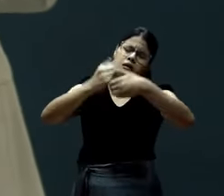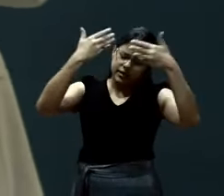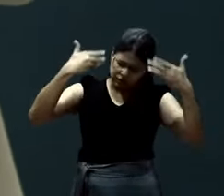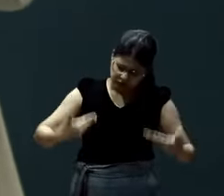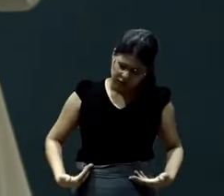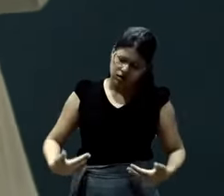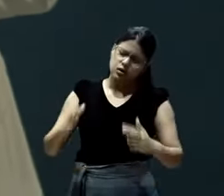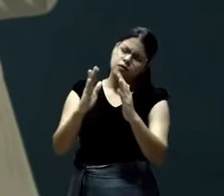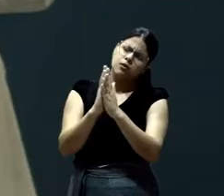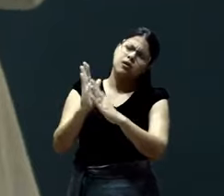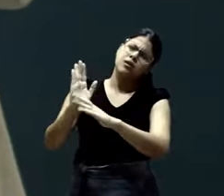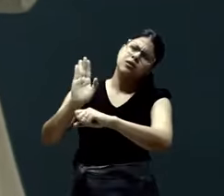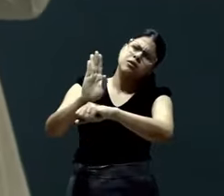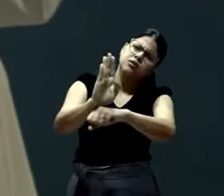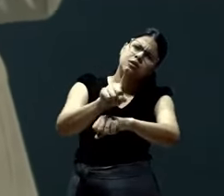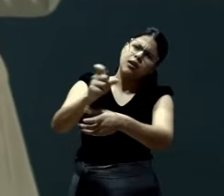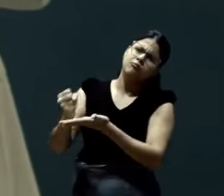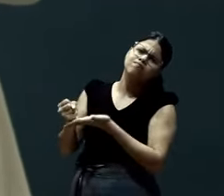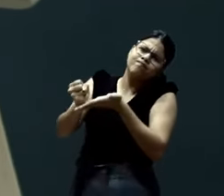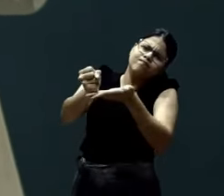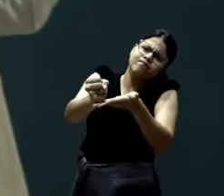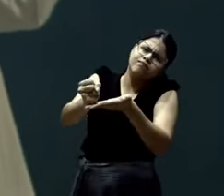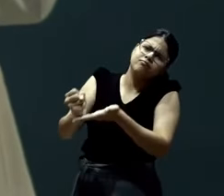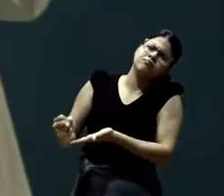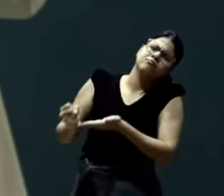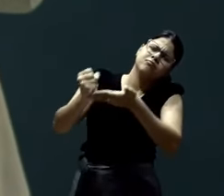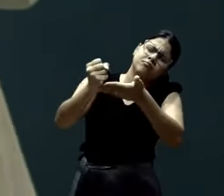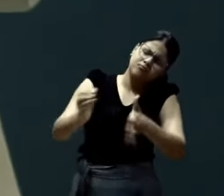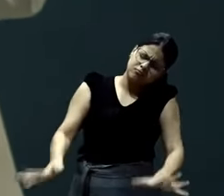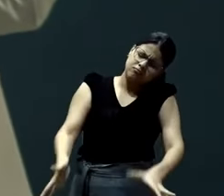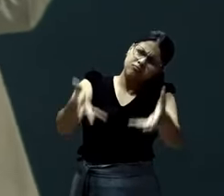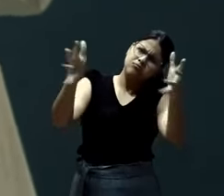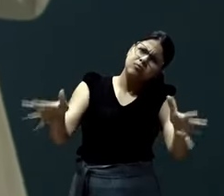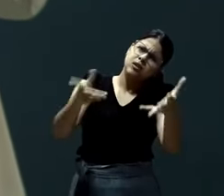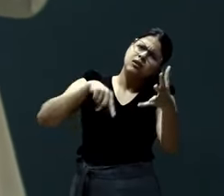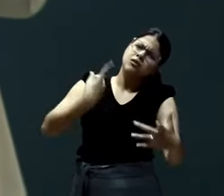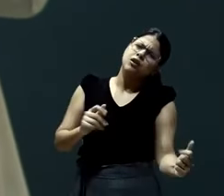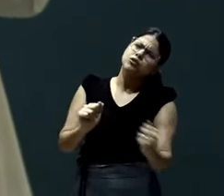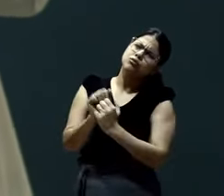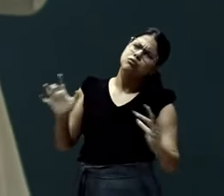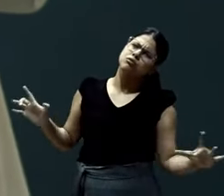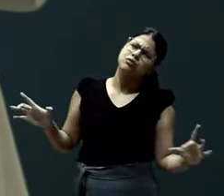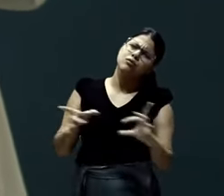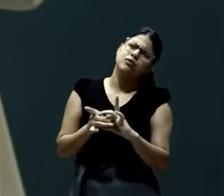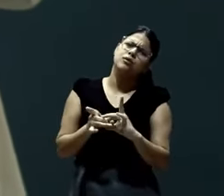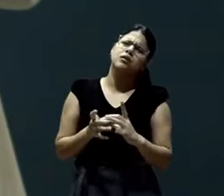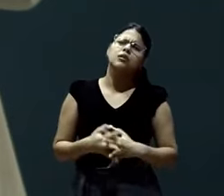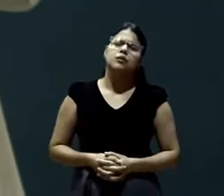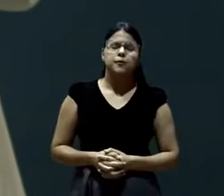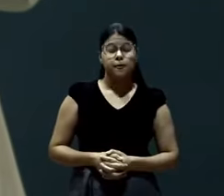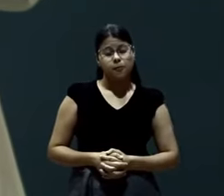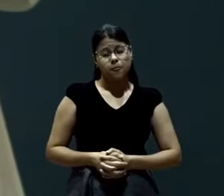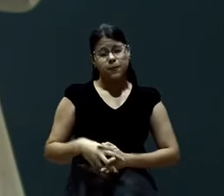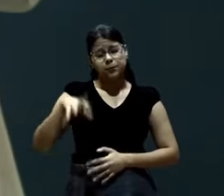você. Vou aí te buscar. Vou aí te ajudar. Estou contigo nessa. Nós vamos sair junto dessa. Oh,